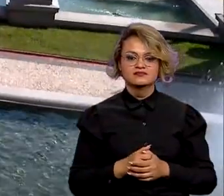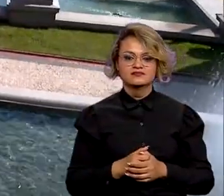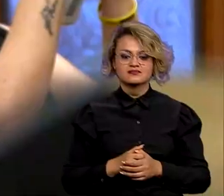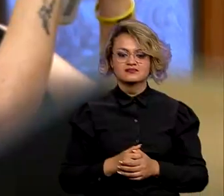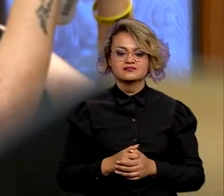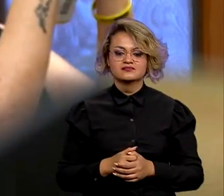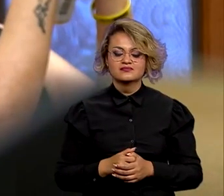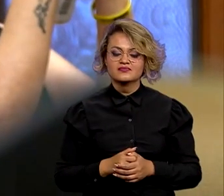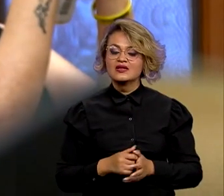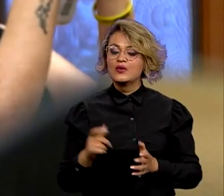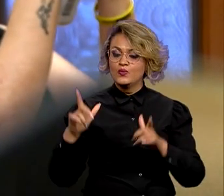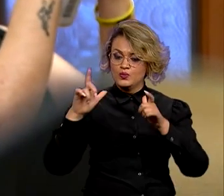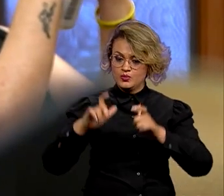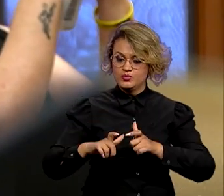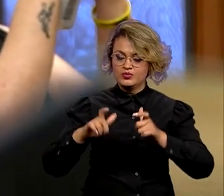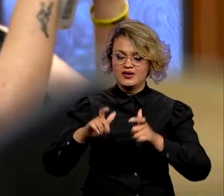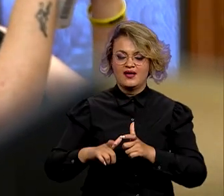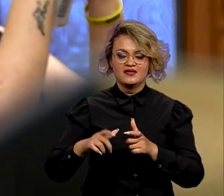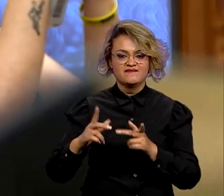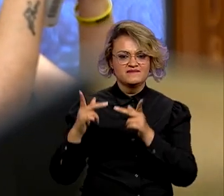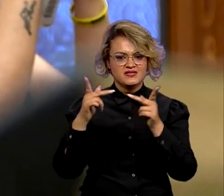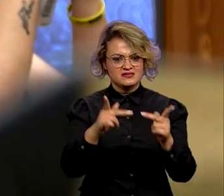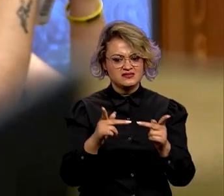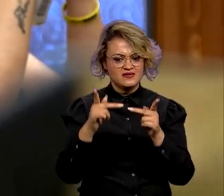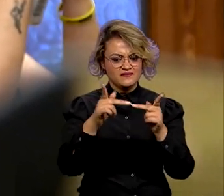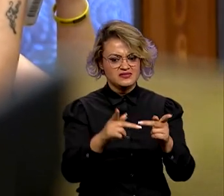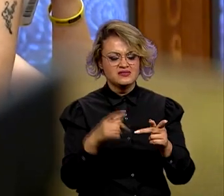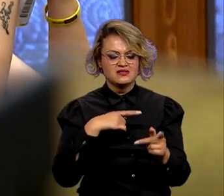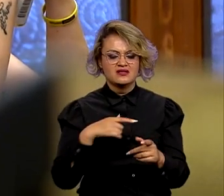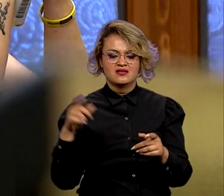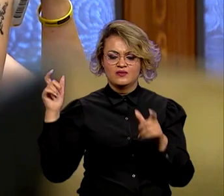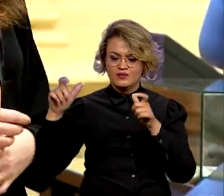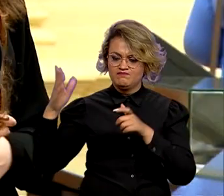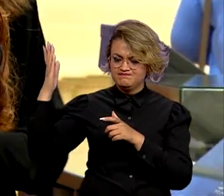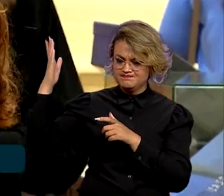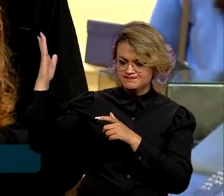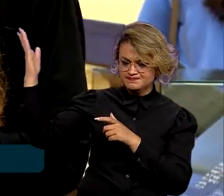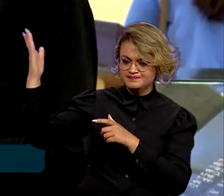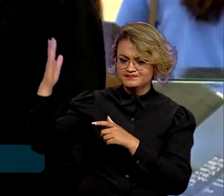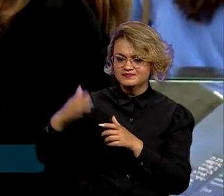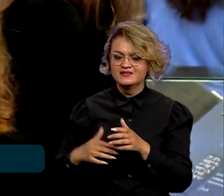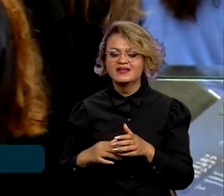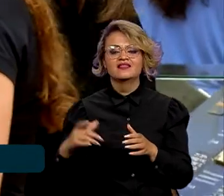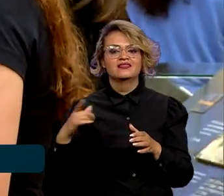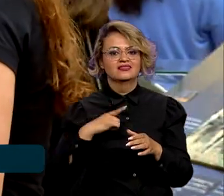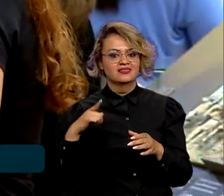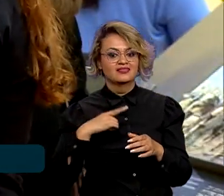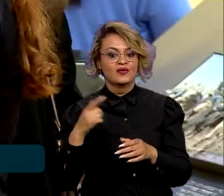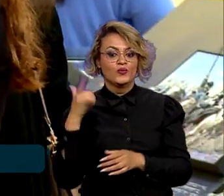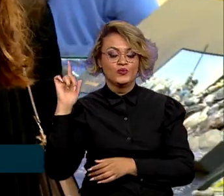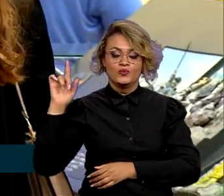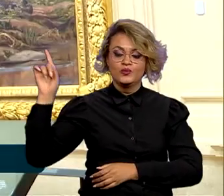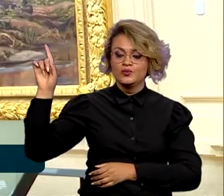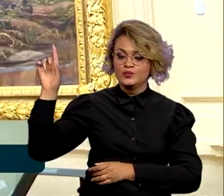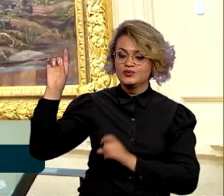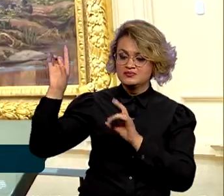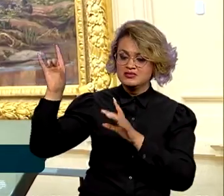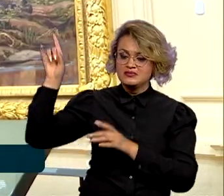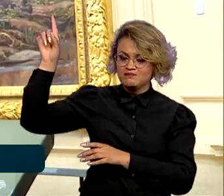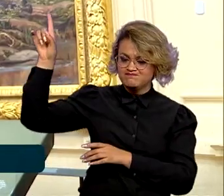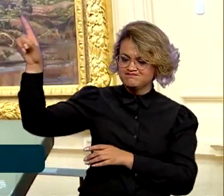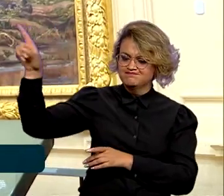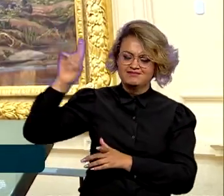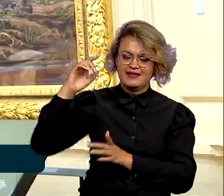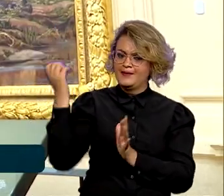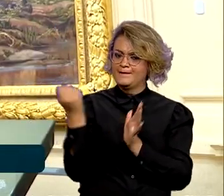Um dos espaços mais visitados é o Salão Nobre. Aqui fica a obra considerada a mais